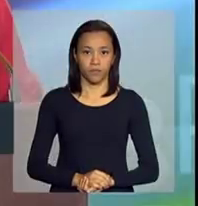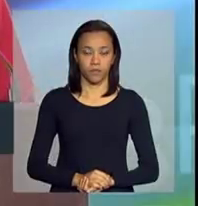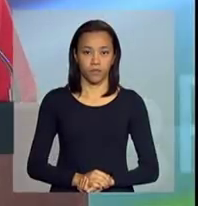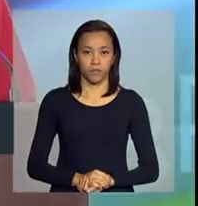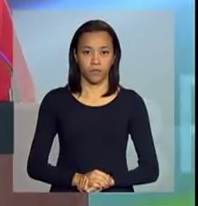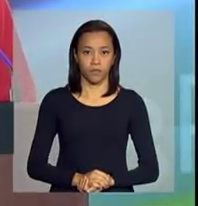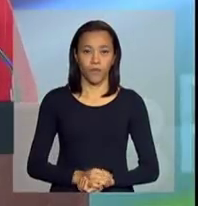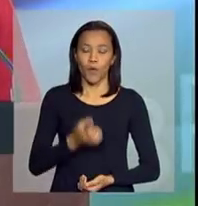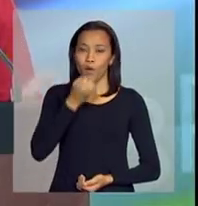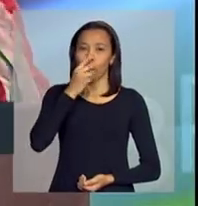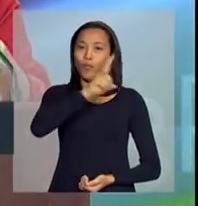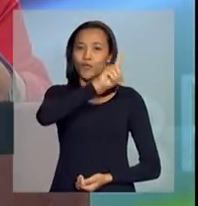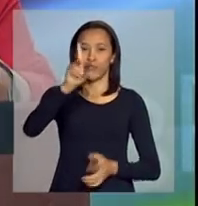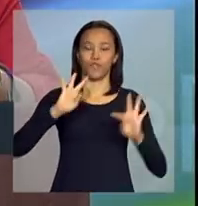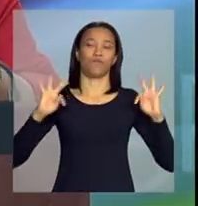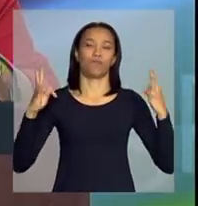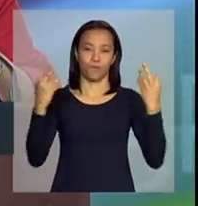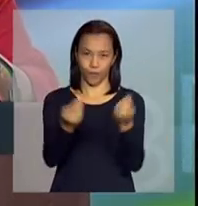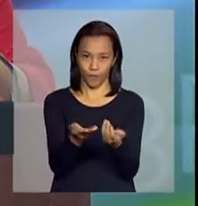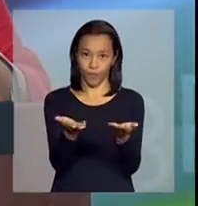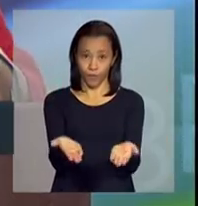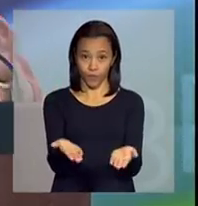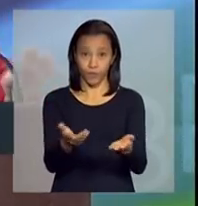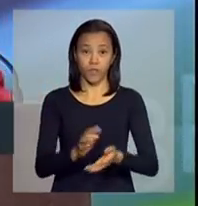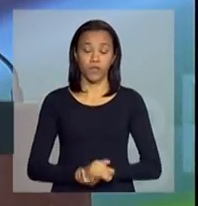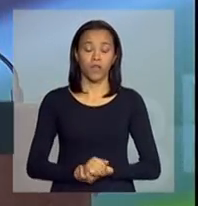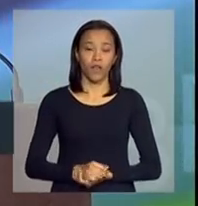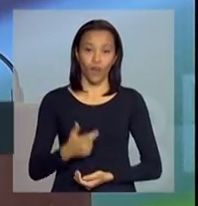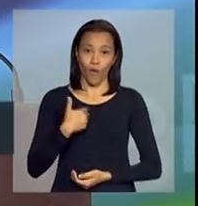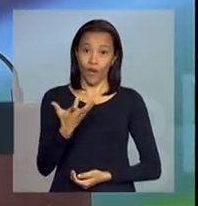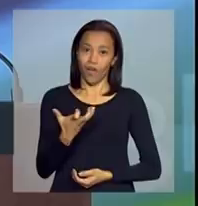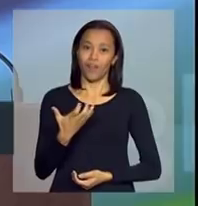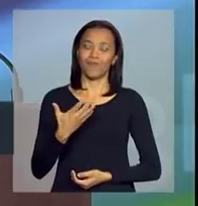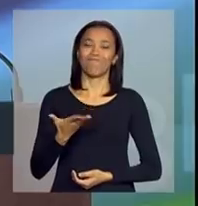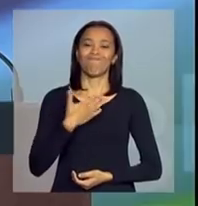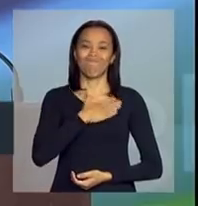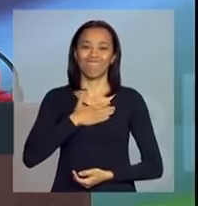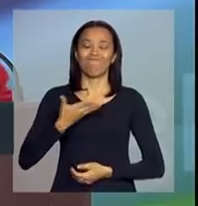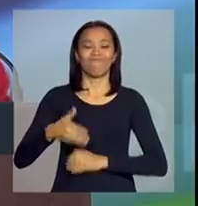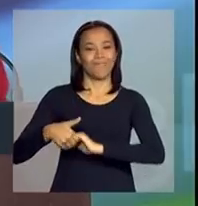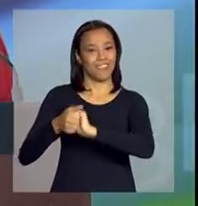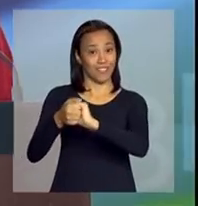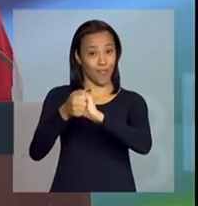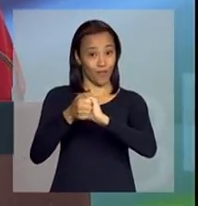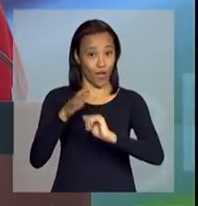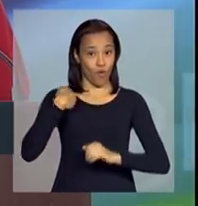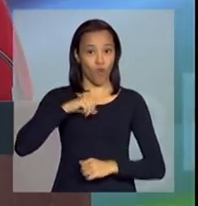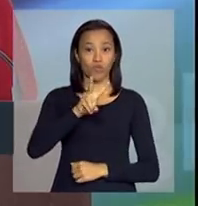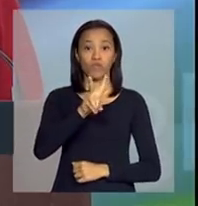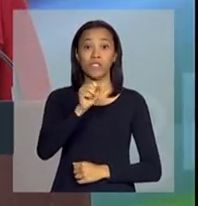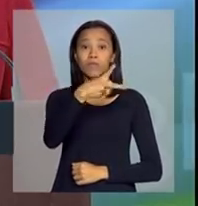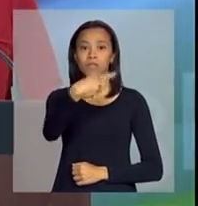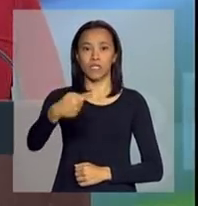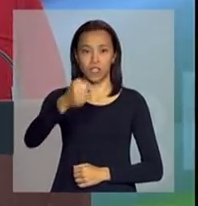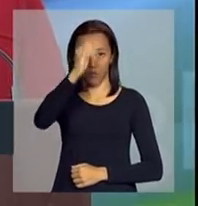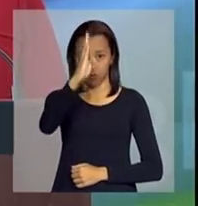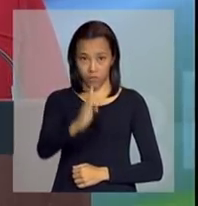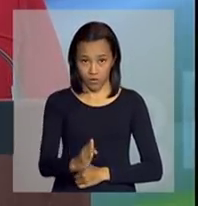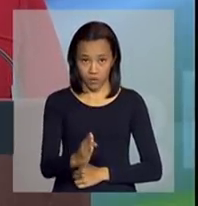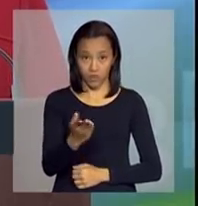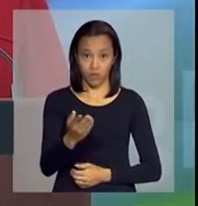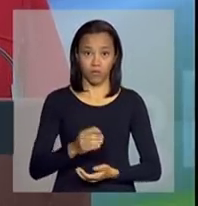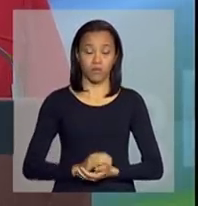Bom dia a todos. Eu queria saudar o nosso vice-presidente da República,